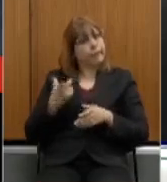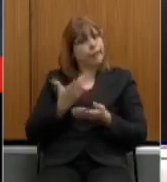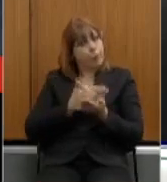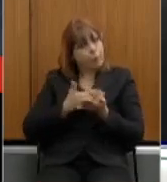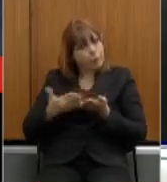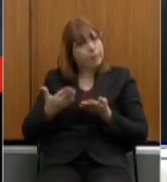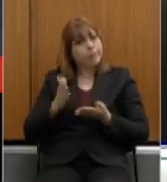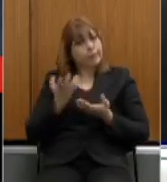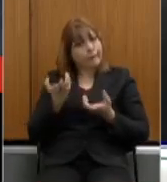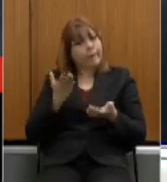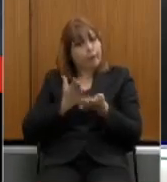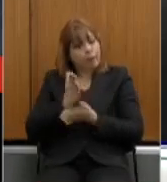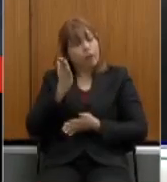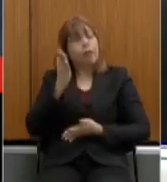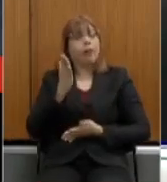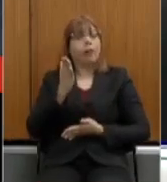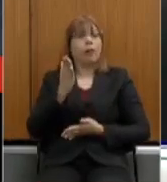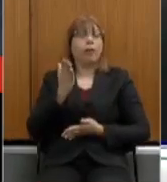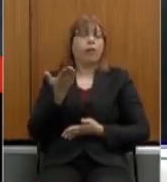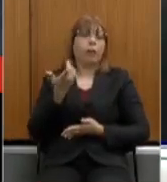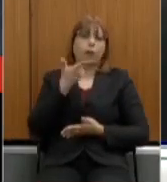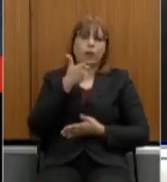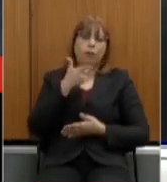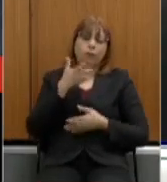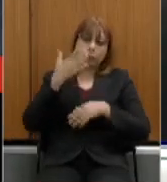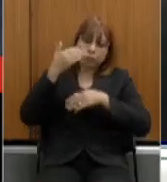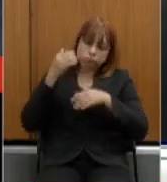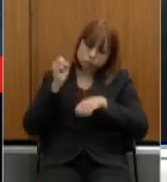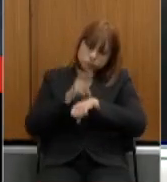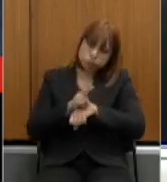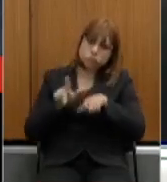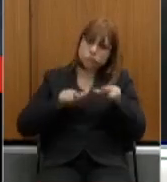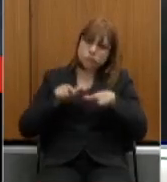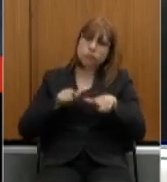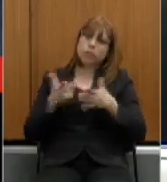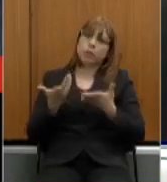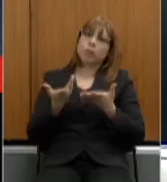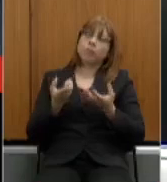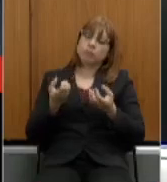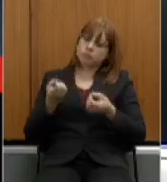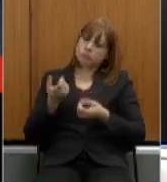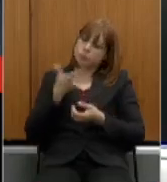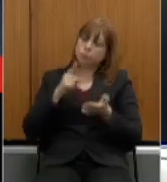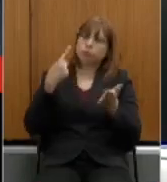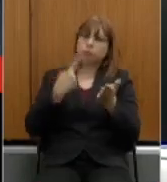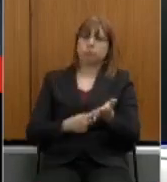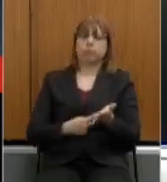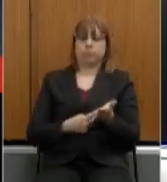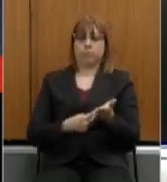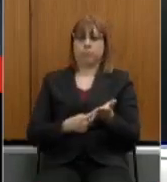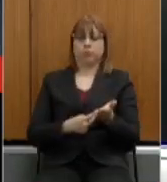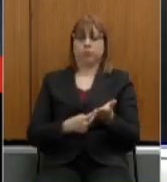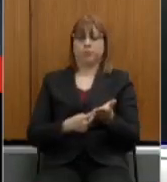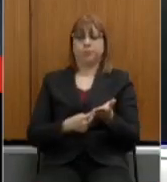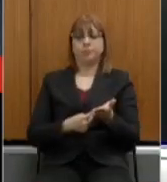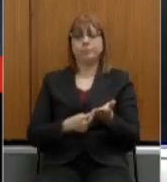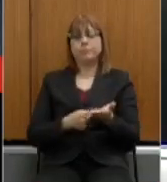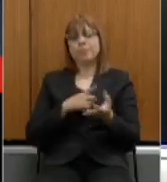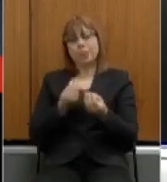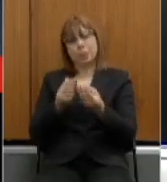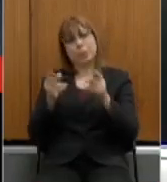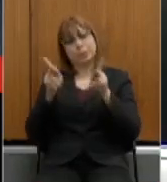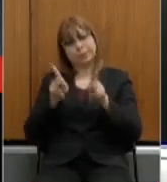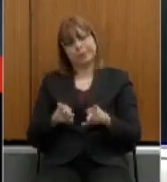anteriormente à reforma, possibilitando-os uma transição segura. Muitos ingressam no